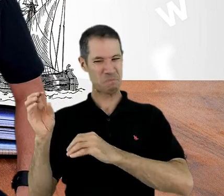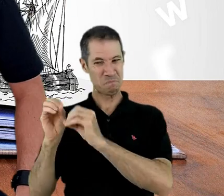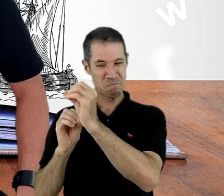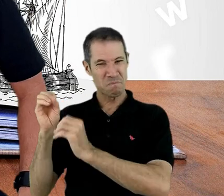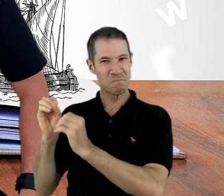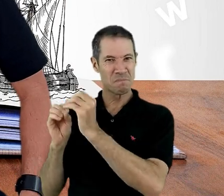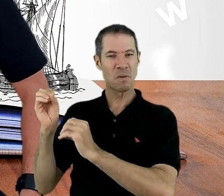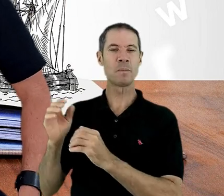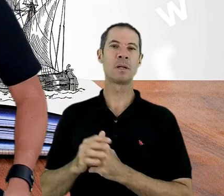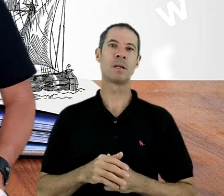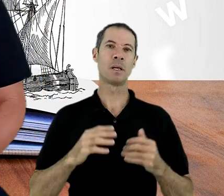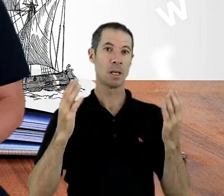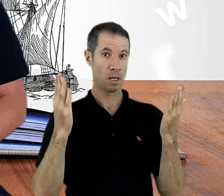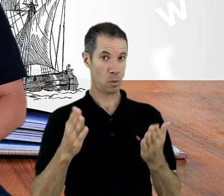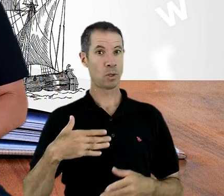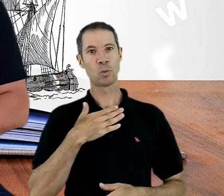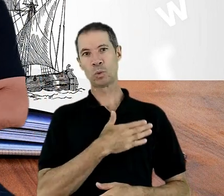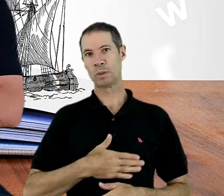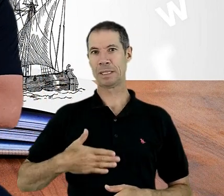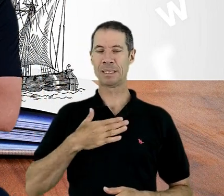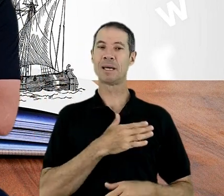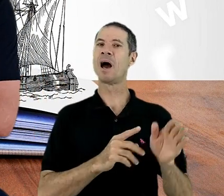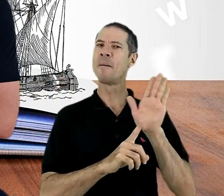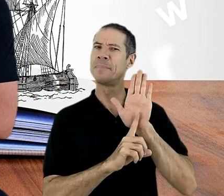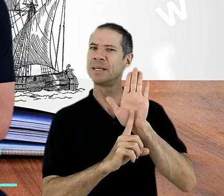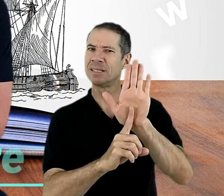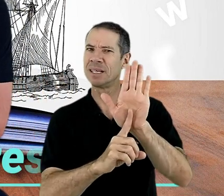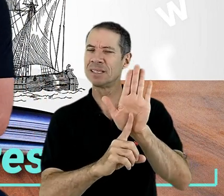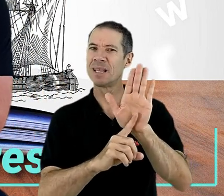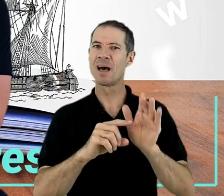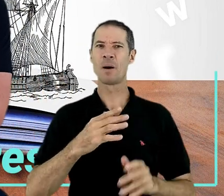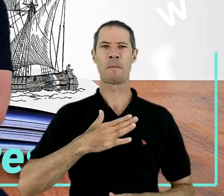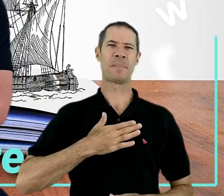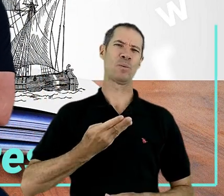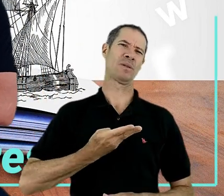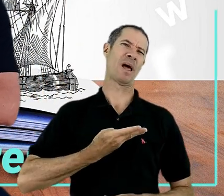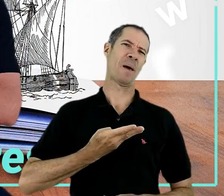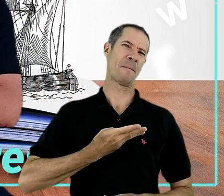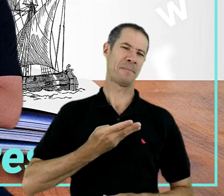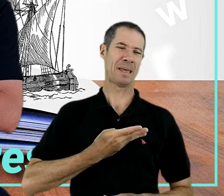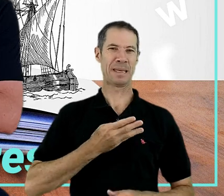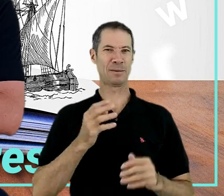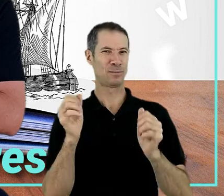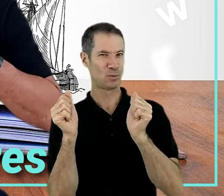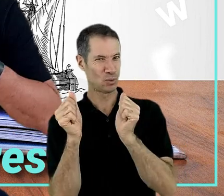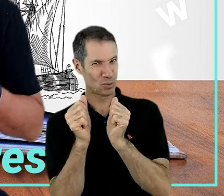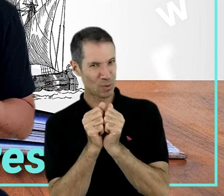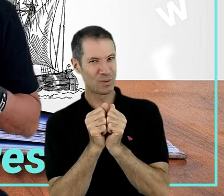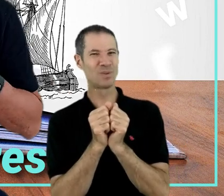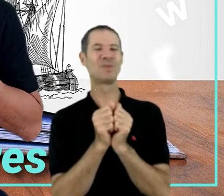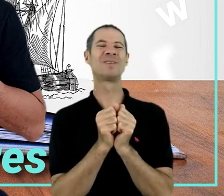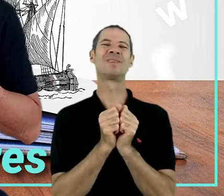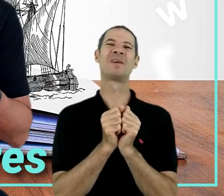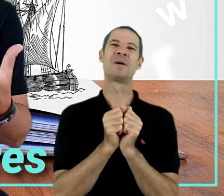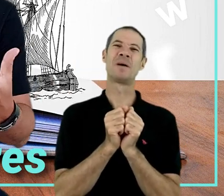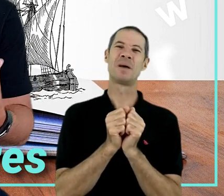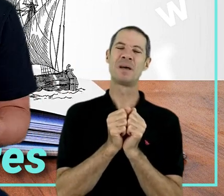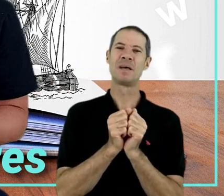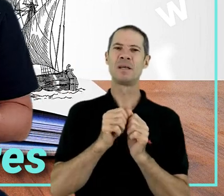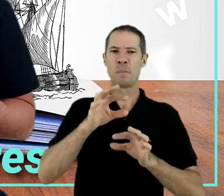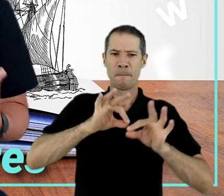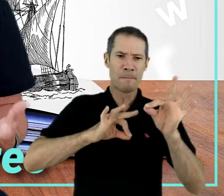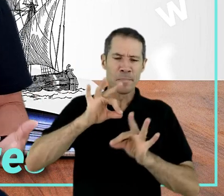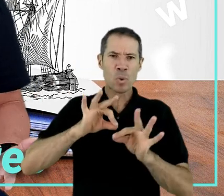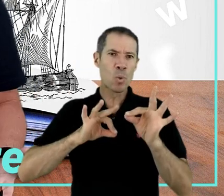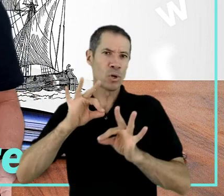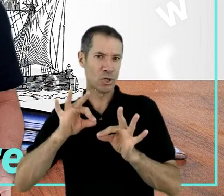Eu agora gostaria de apresentar para vocês os meus companheiros que estiveram comigo. Este projeto que